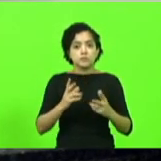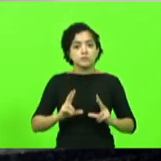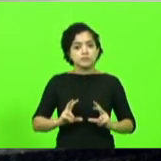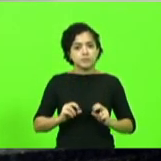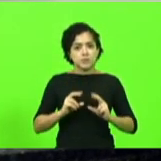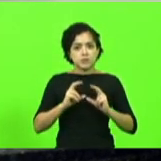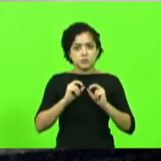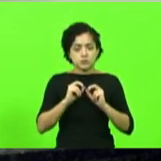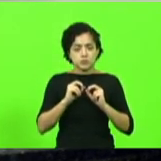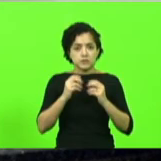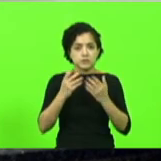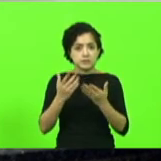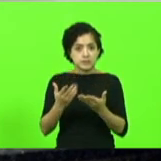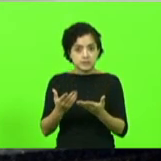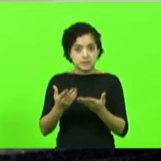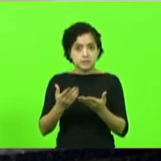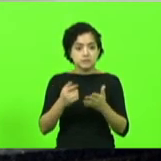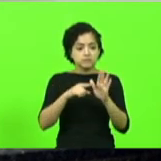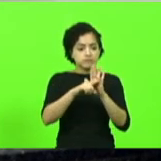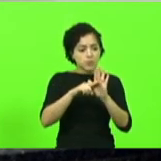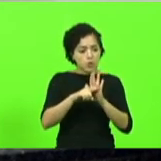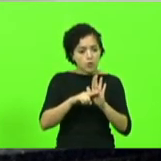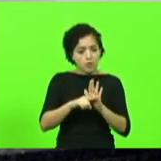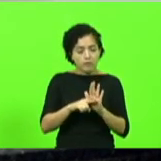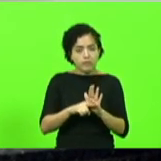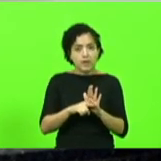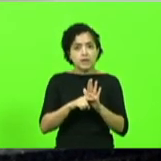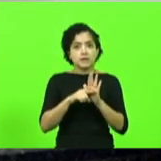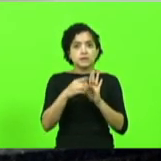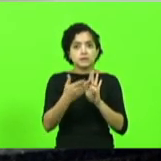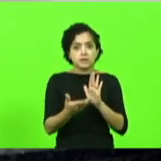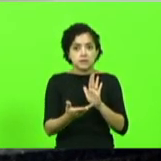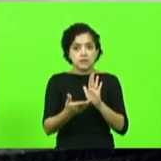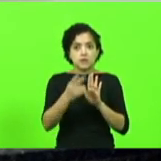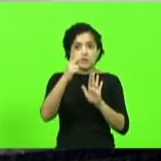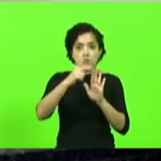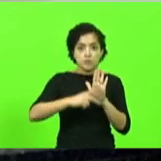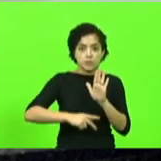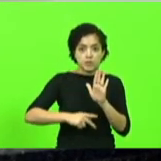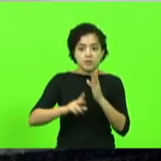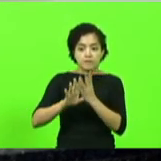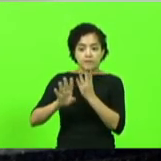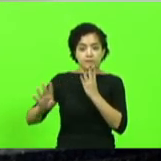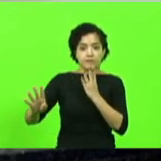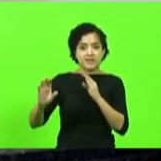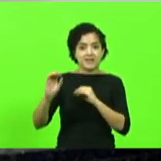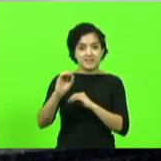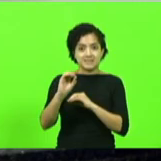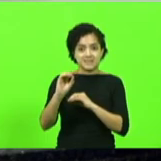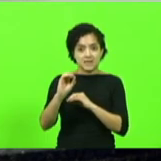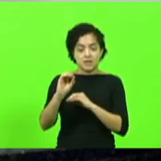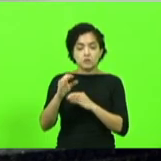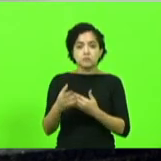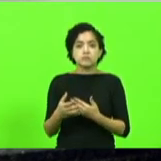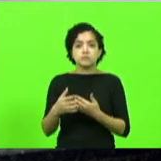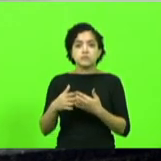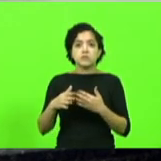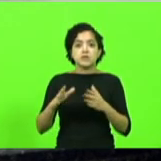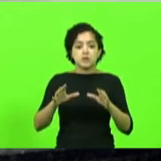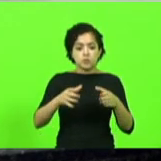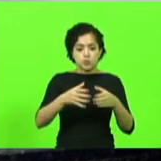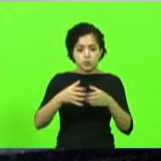ofertas de exames como o projeto Fila Zero e mutirão de